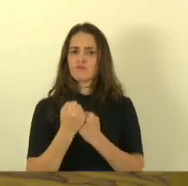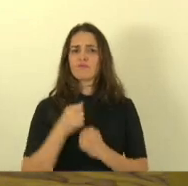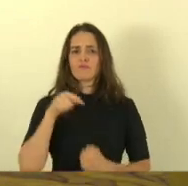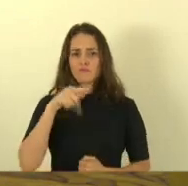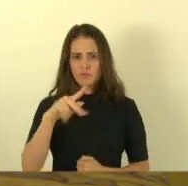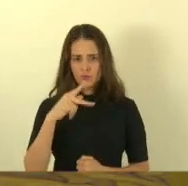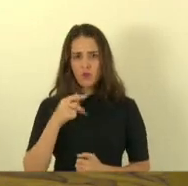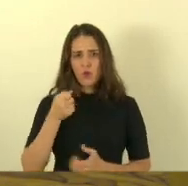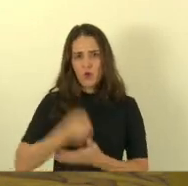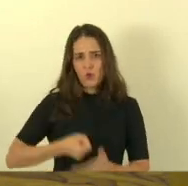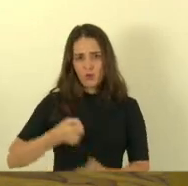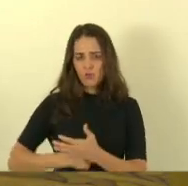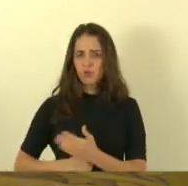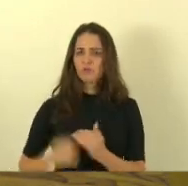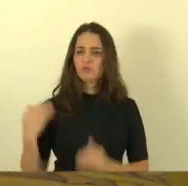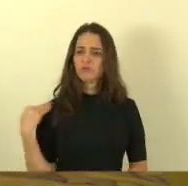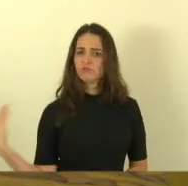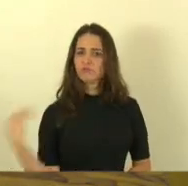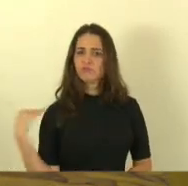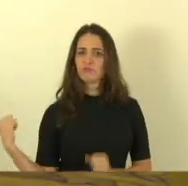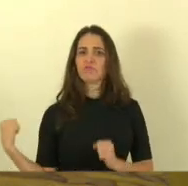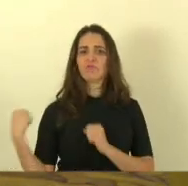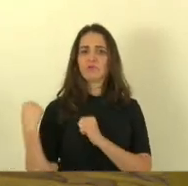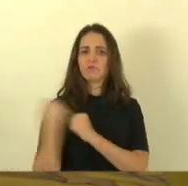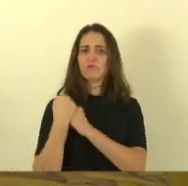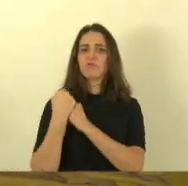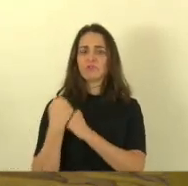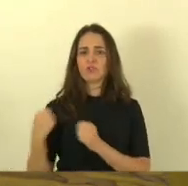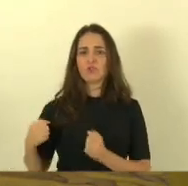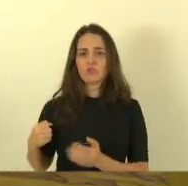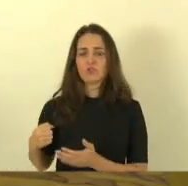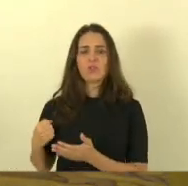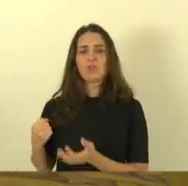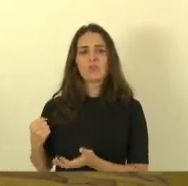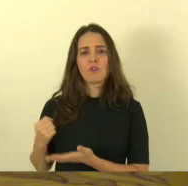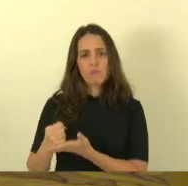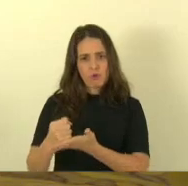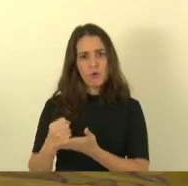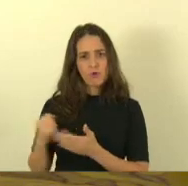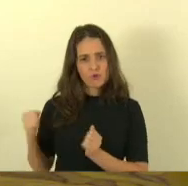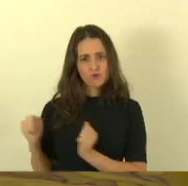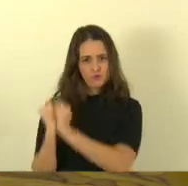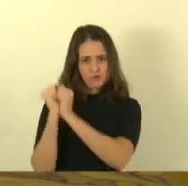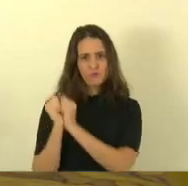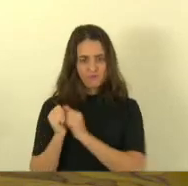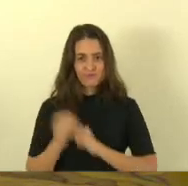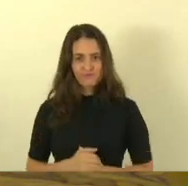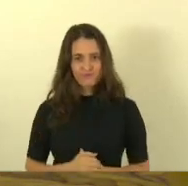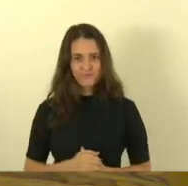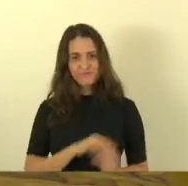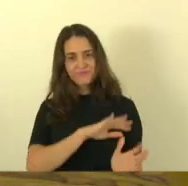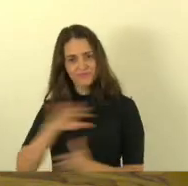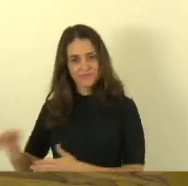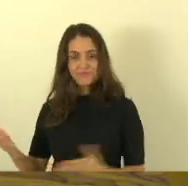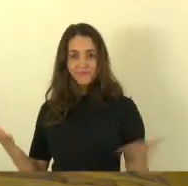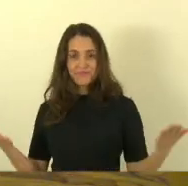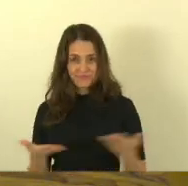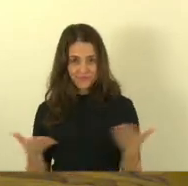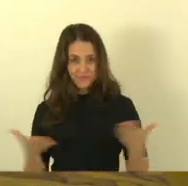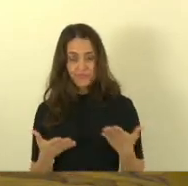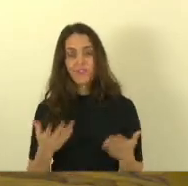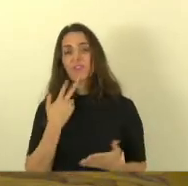ombriando lado a lado. E justamente sobre isso, deputado do engenheiro José Esmeraldo. Eu venho falar nesta tarde sobre